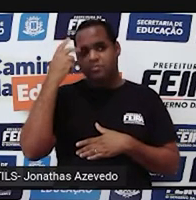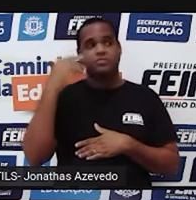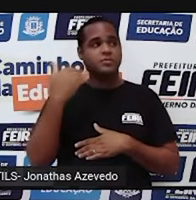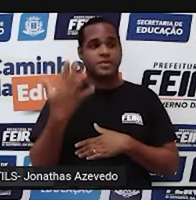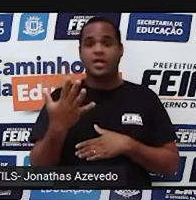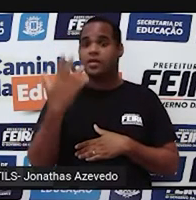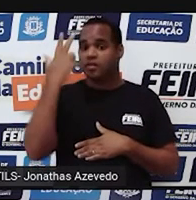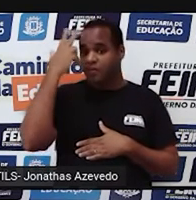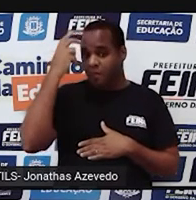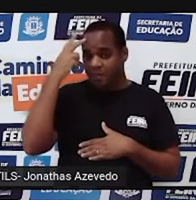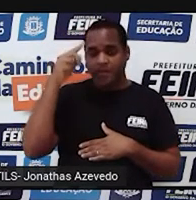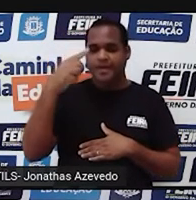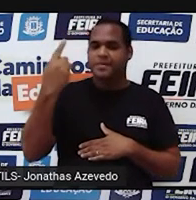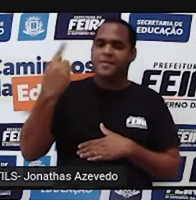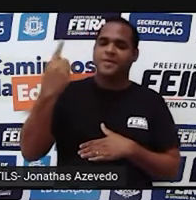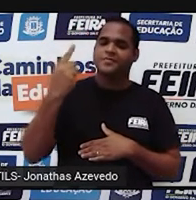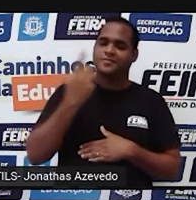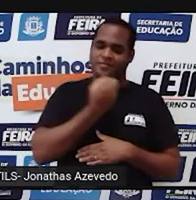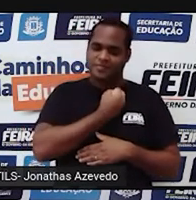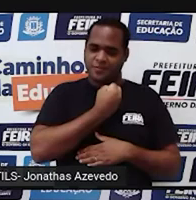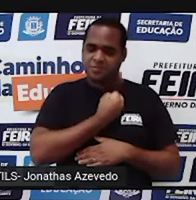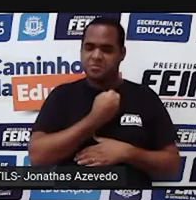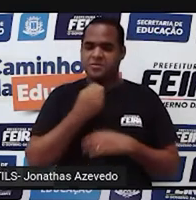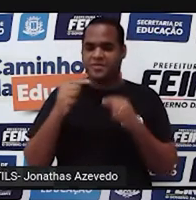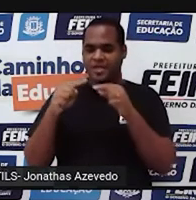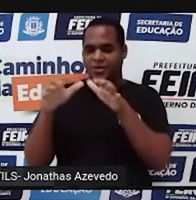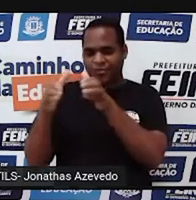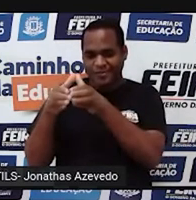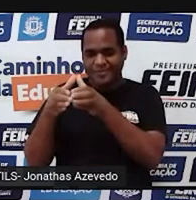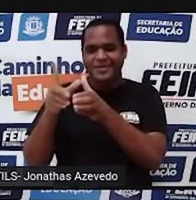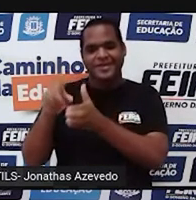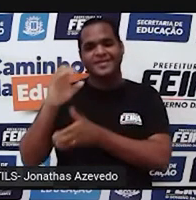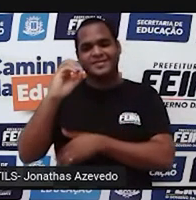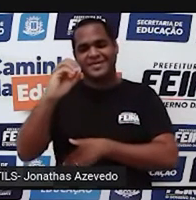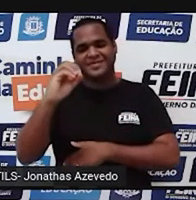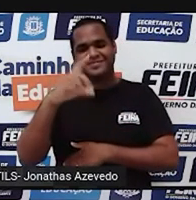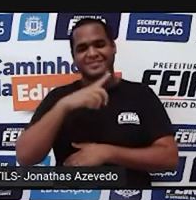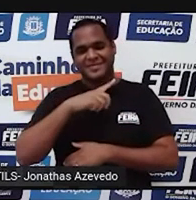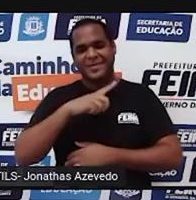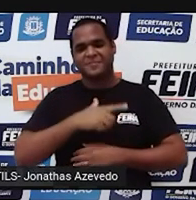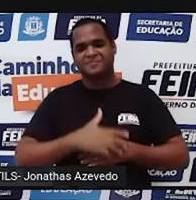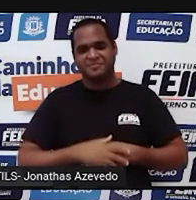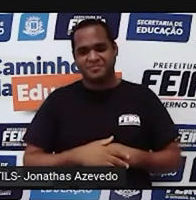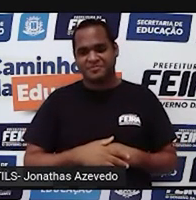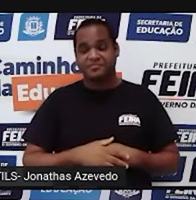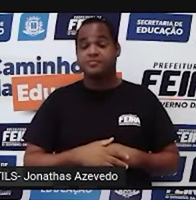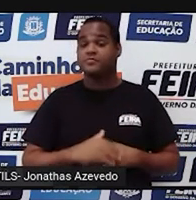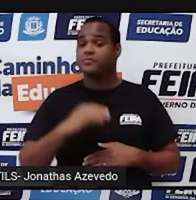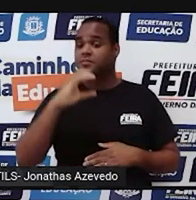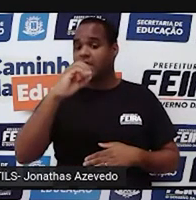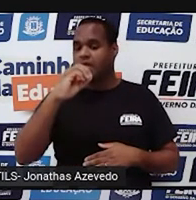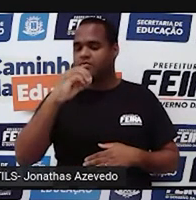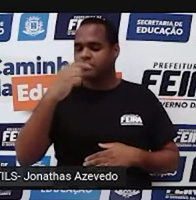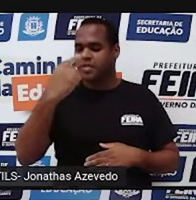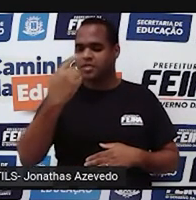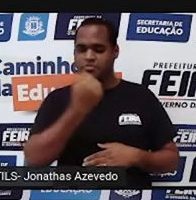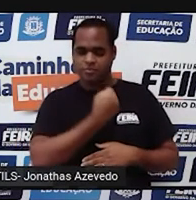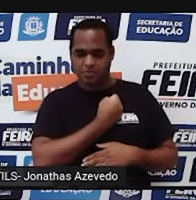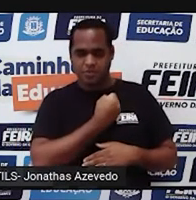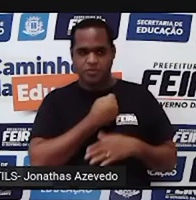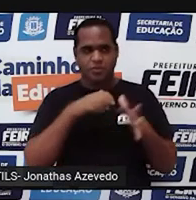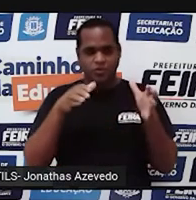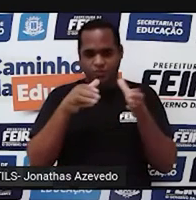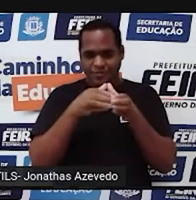tem como primeiro número desse conjunto o número 0. O 0 é o primeiro número do